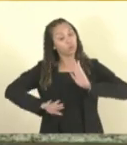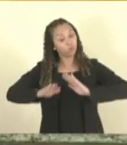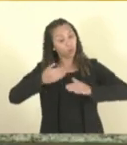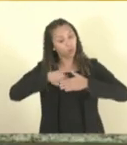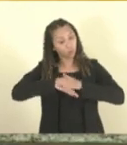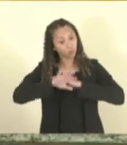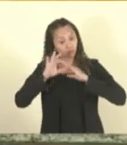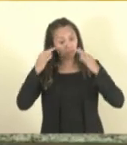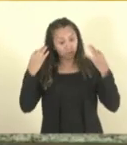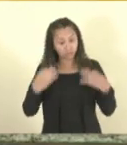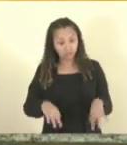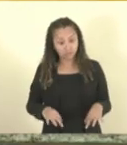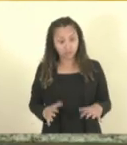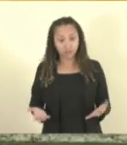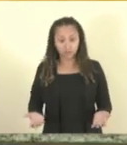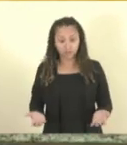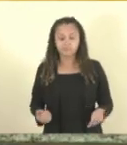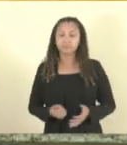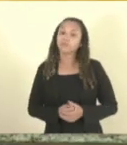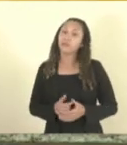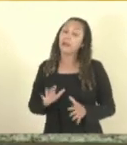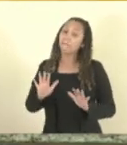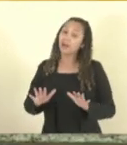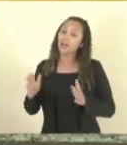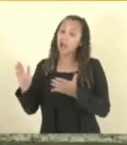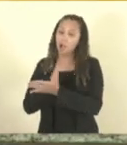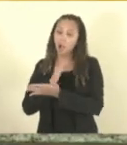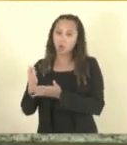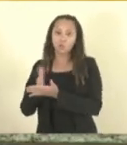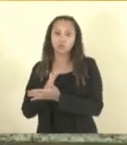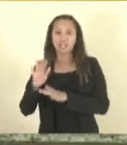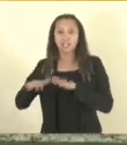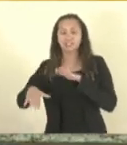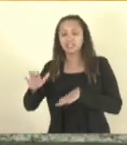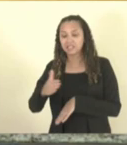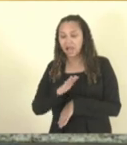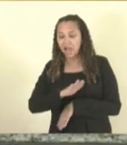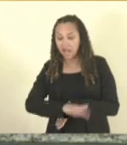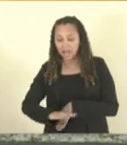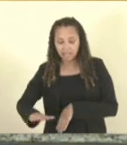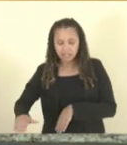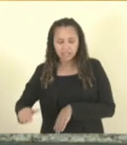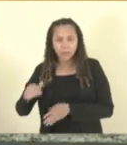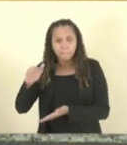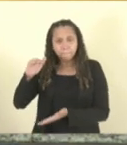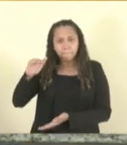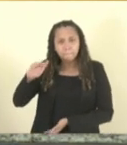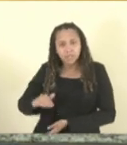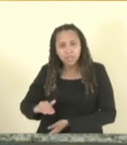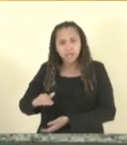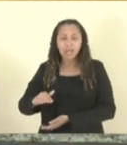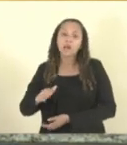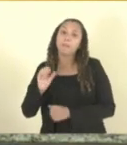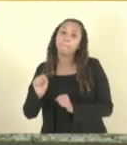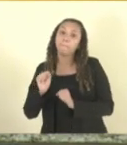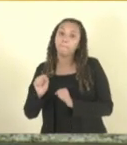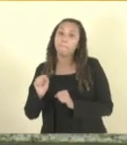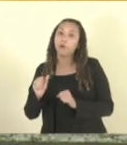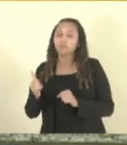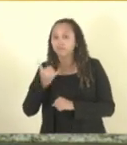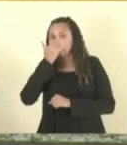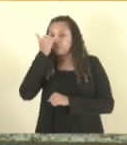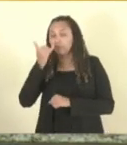ter uma certa noção, mas em alguns casos, deputado Mazinho, às vezes uma criança menor ainda, ela pode causar um acidente grave,